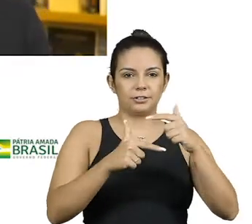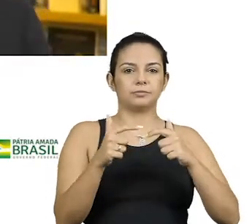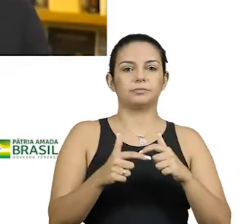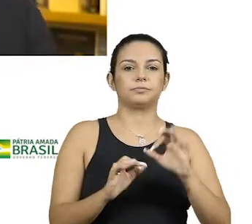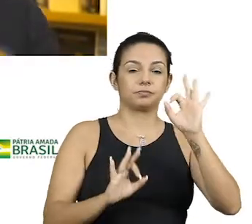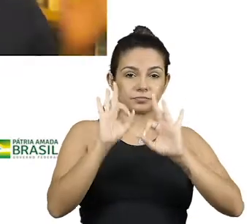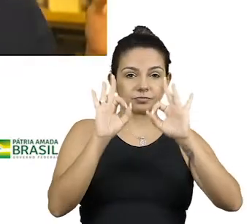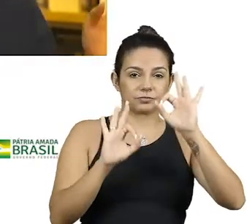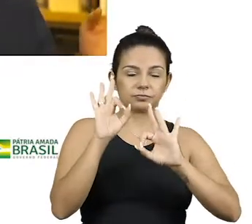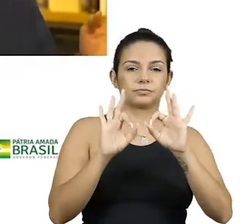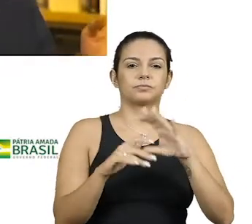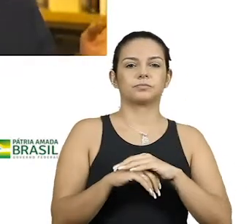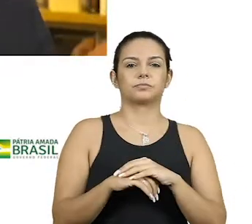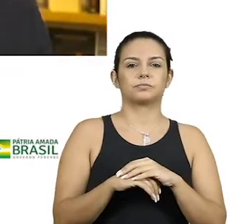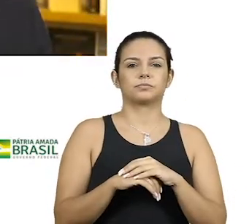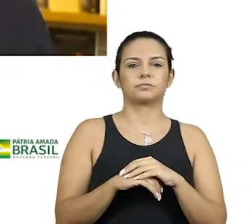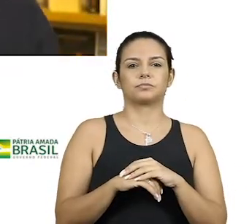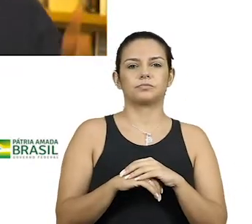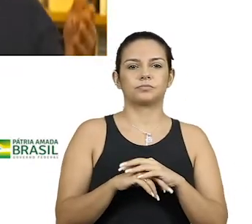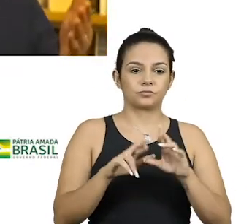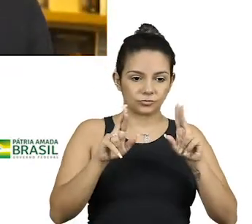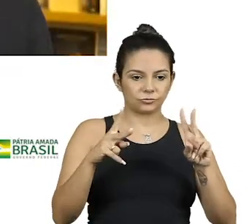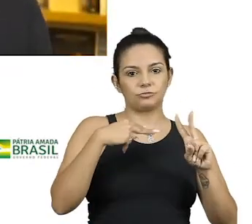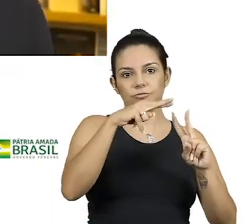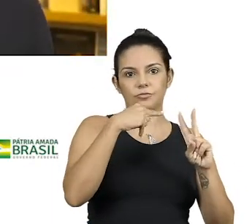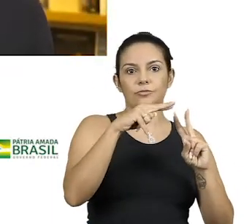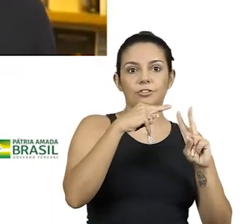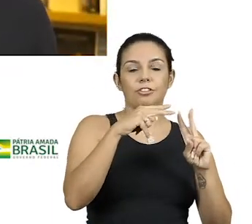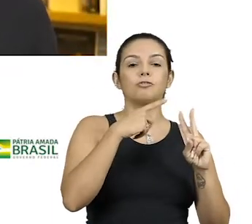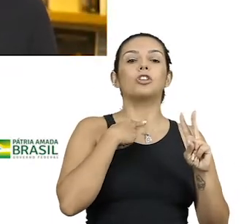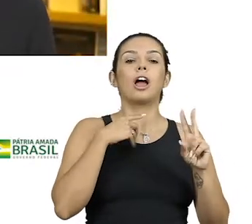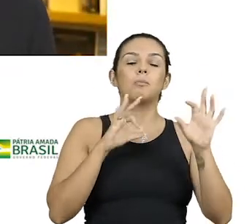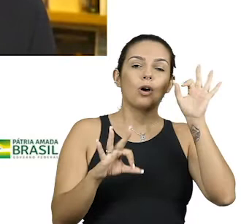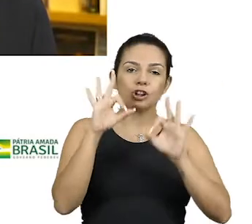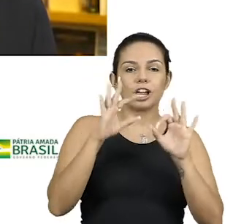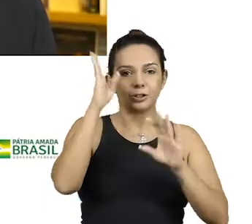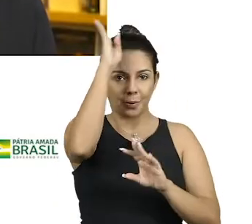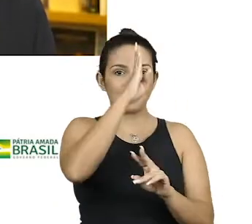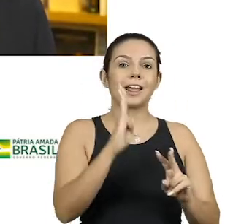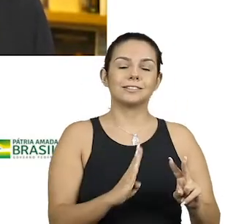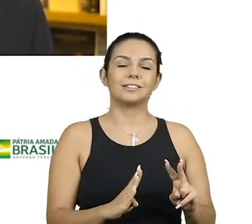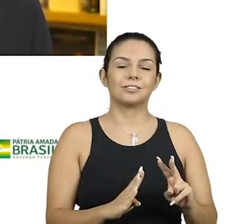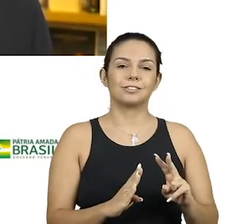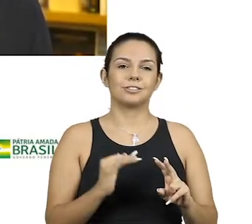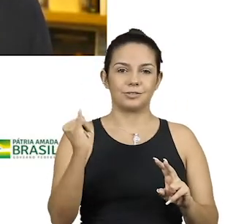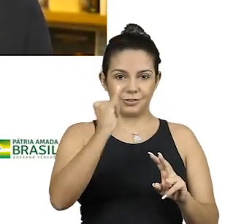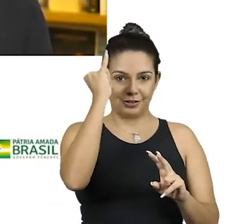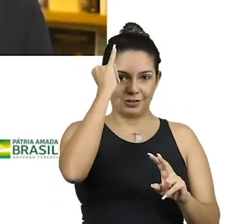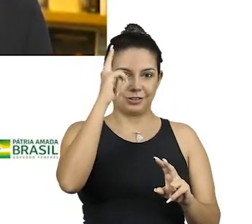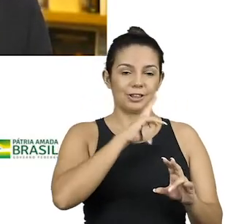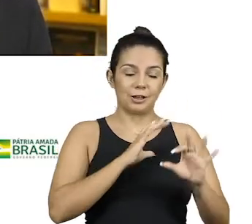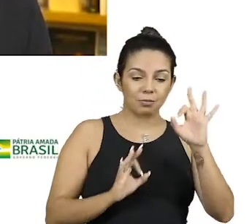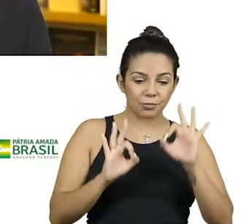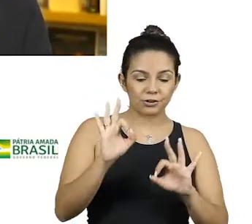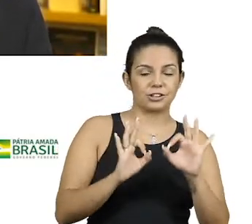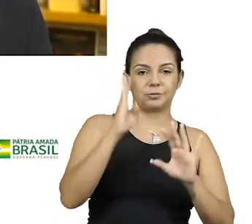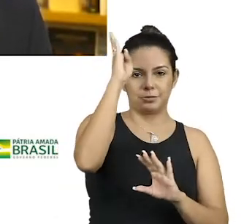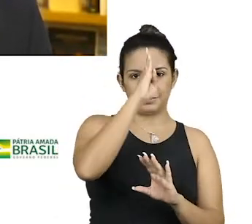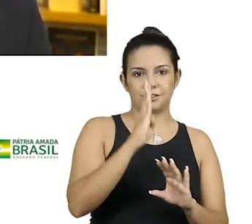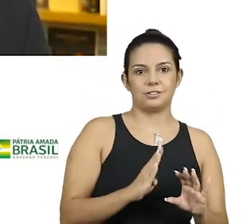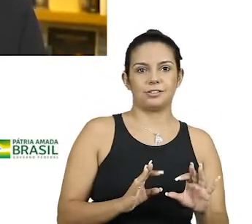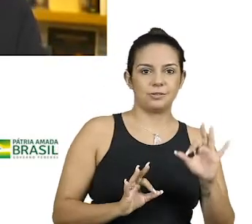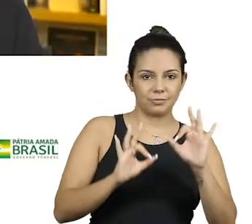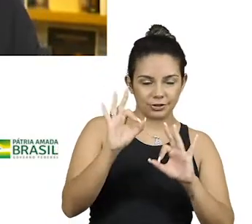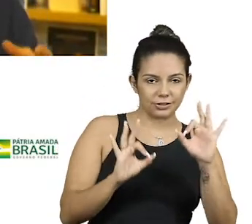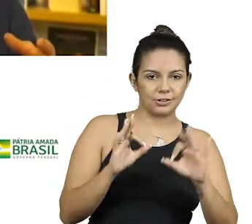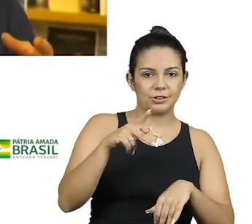bastante diferentes entre si, mas é muito importante ter um projeto Brasil, um projeto de país, um projeto